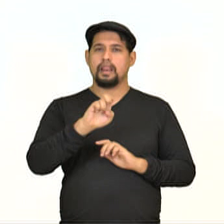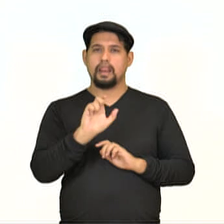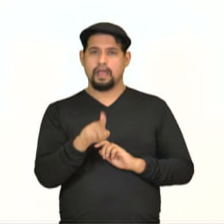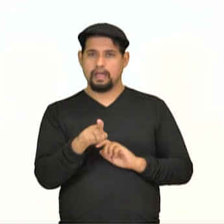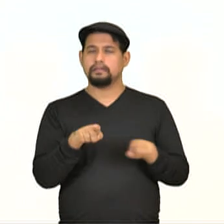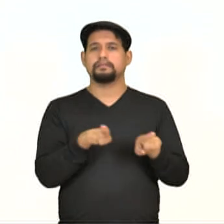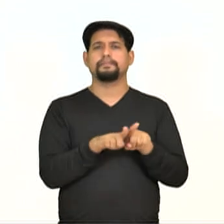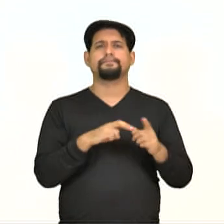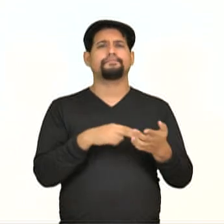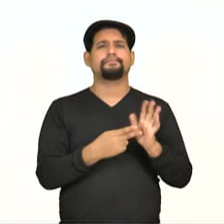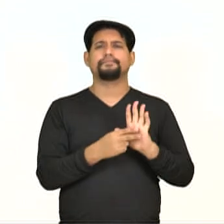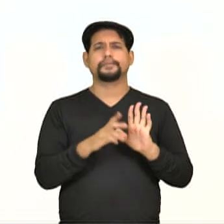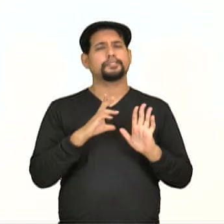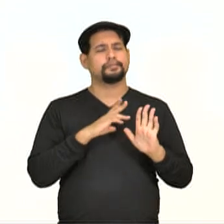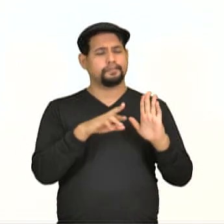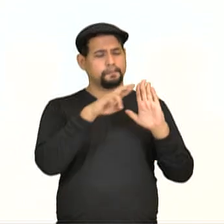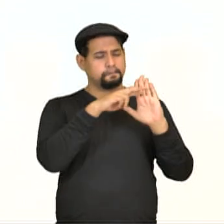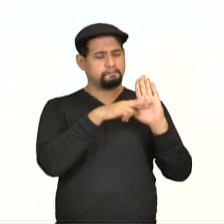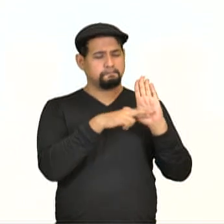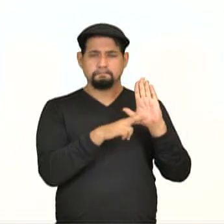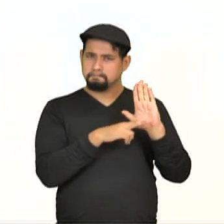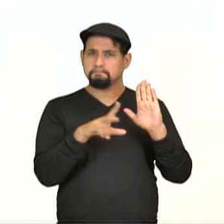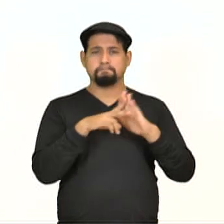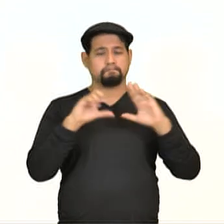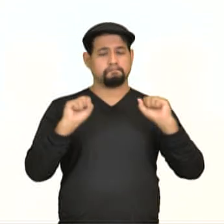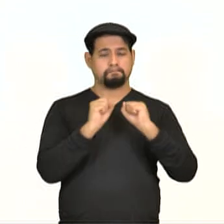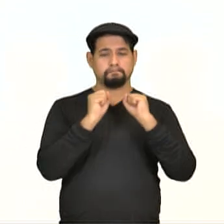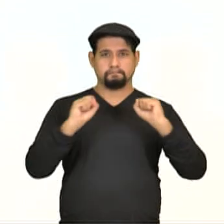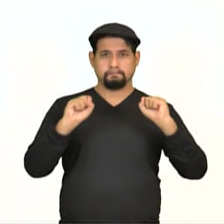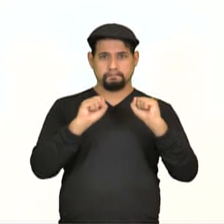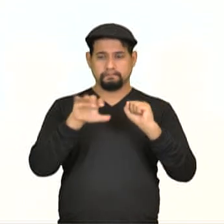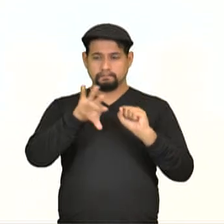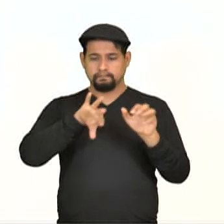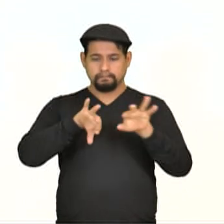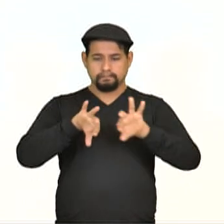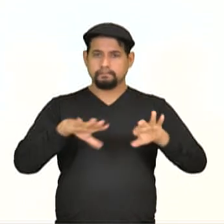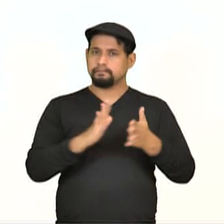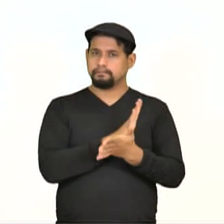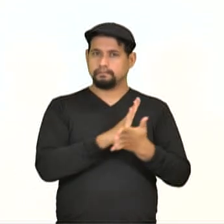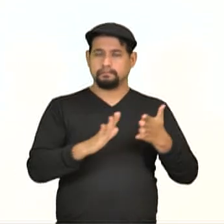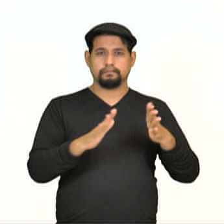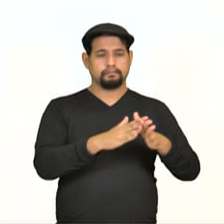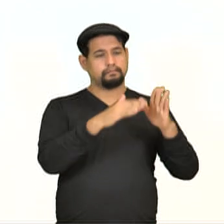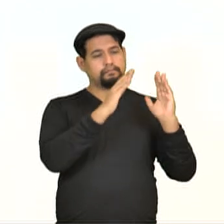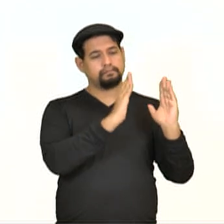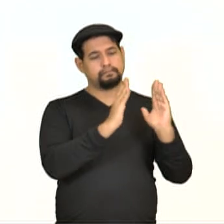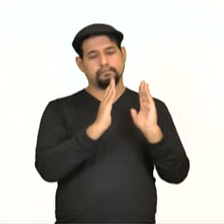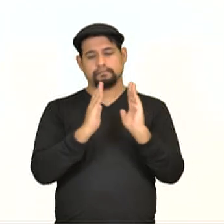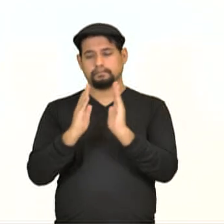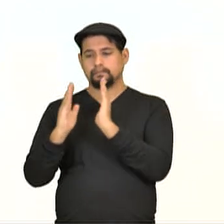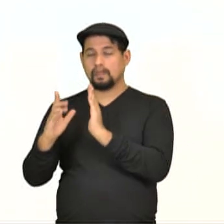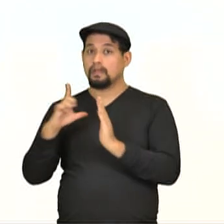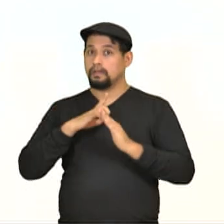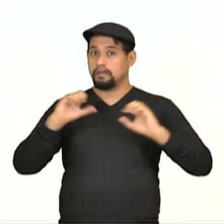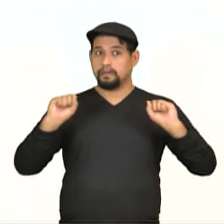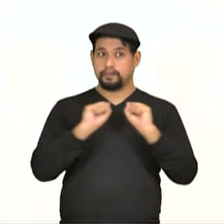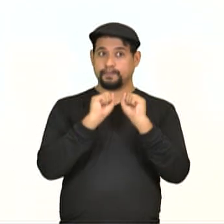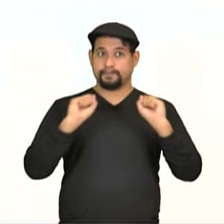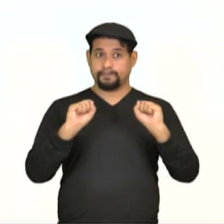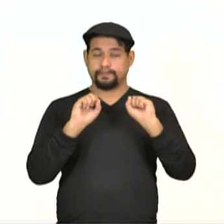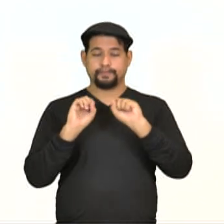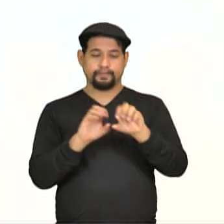eles regularizaram o esporte e dividiram ele em algumas dimensões. Então a gente tem o esporte